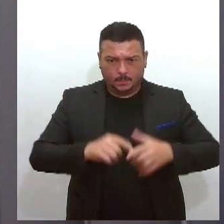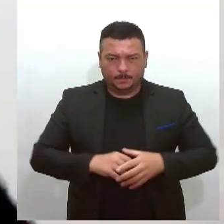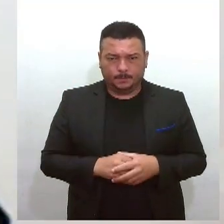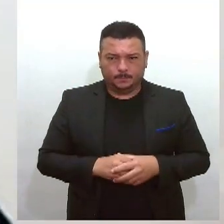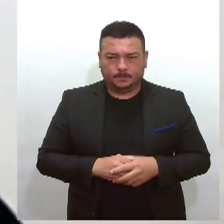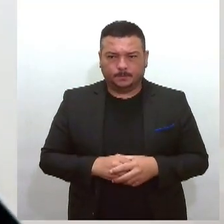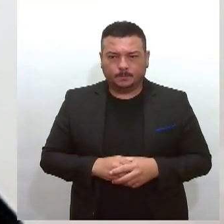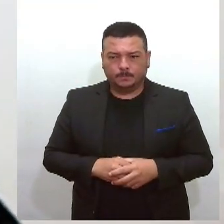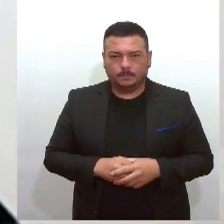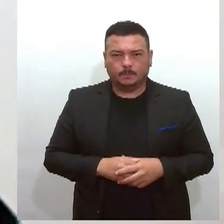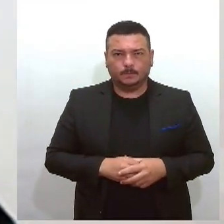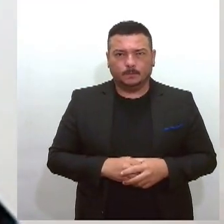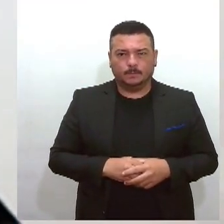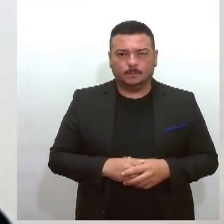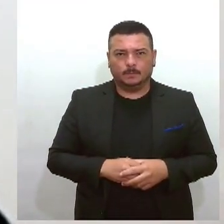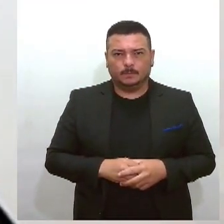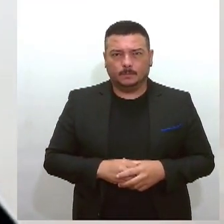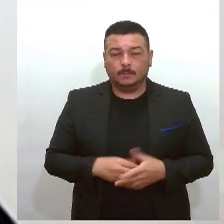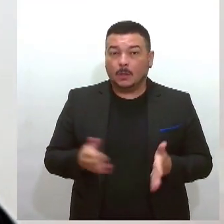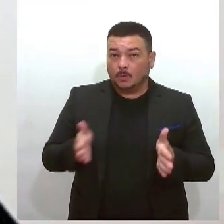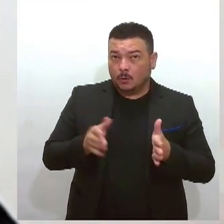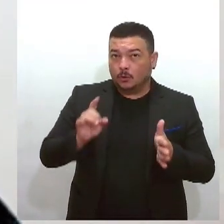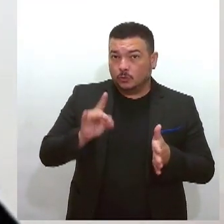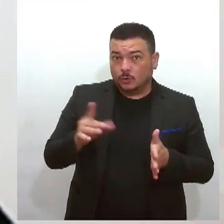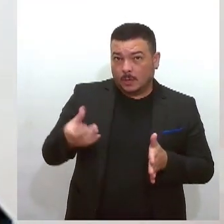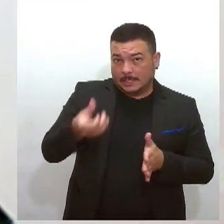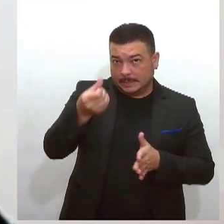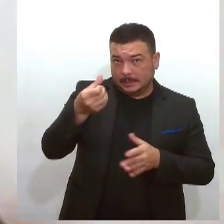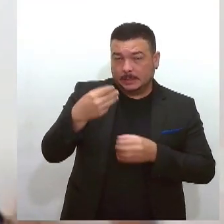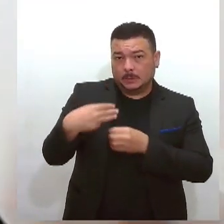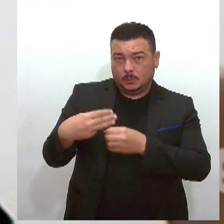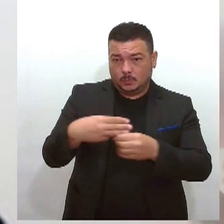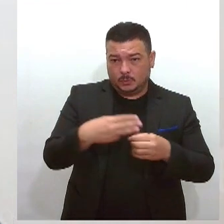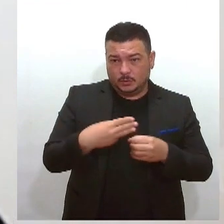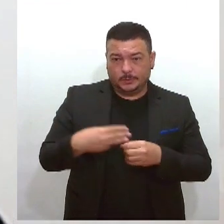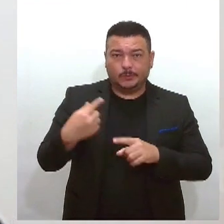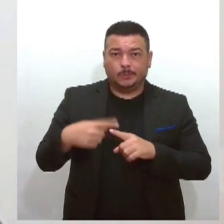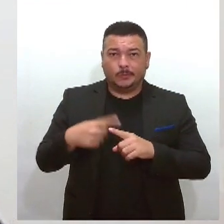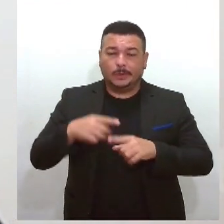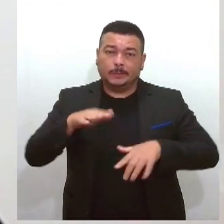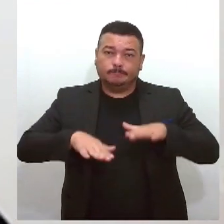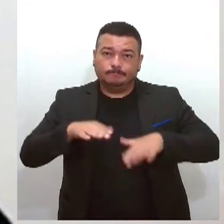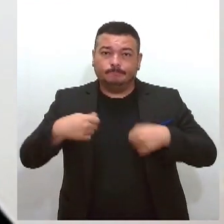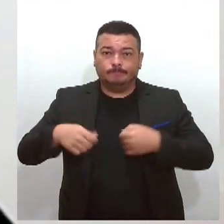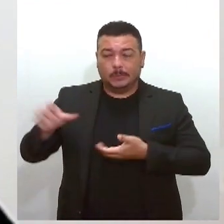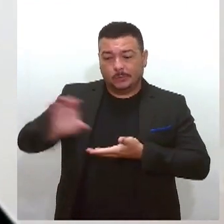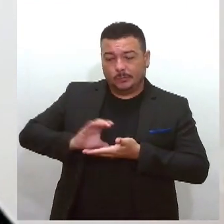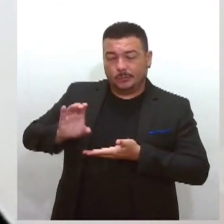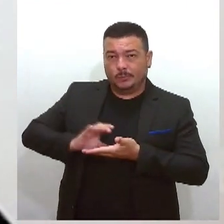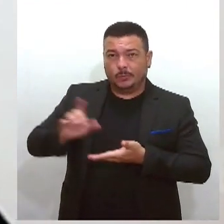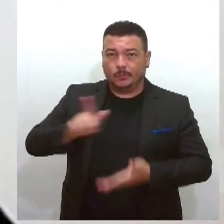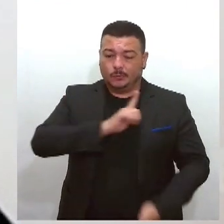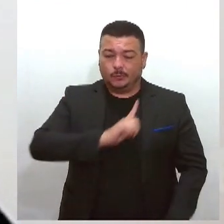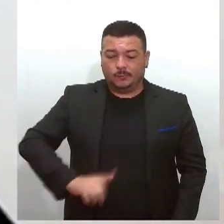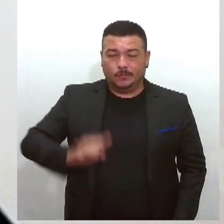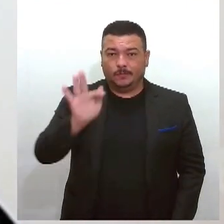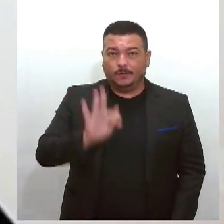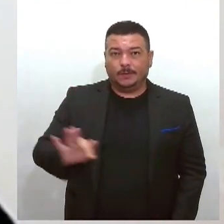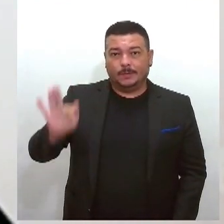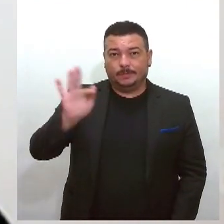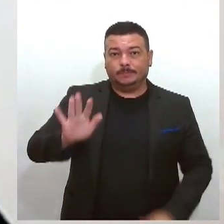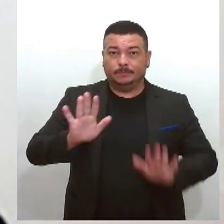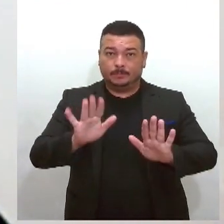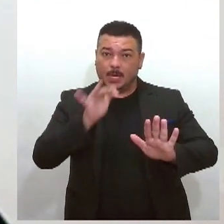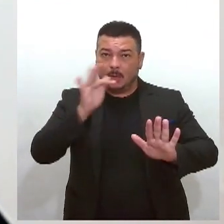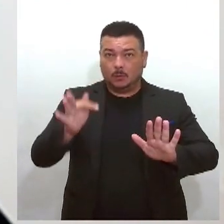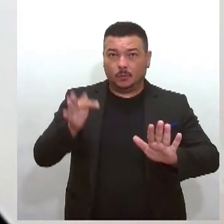Isso, por enquanto são só apenas esses seis municípios, porque dependemos do repasse lá do governo federal. Mas futuramente a gente tem